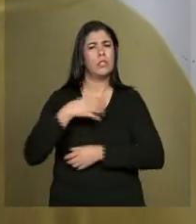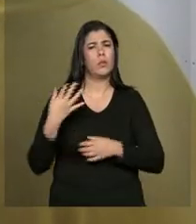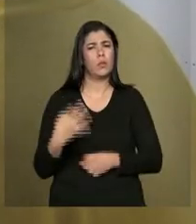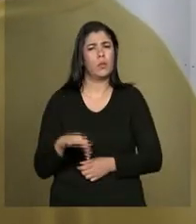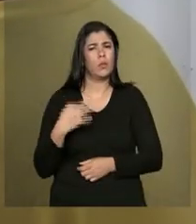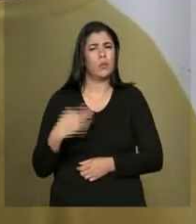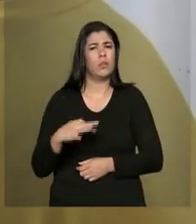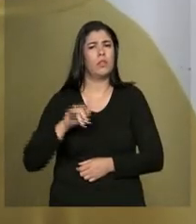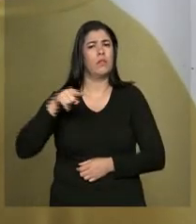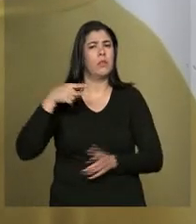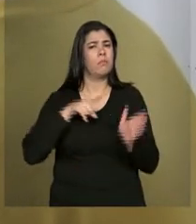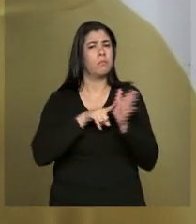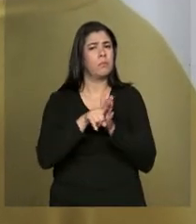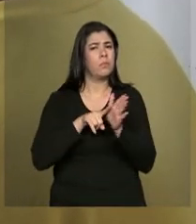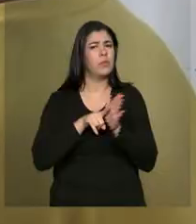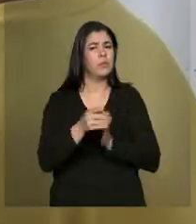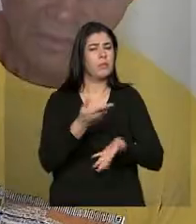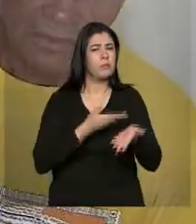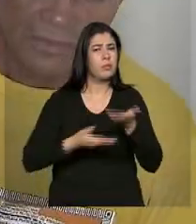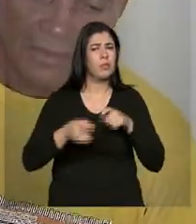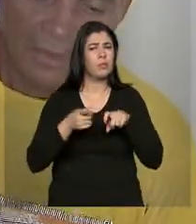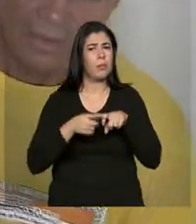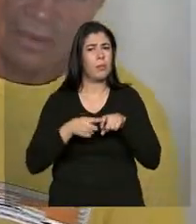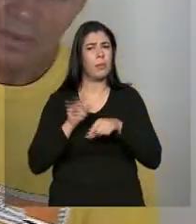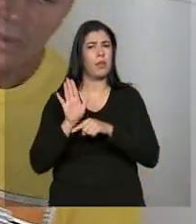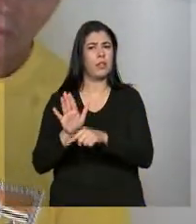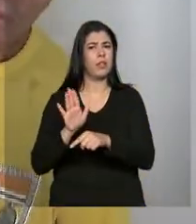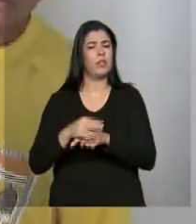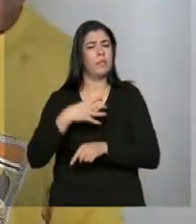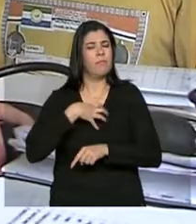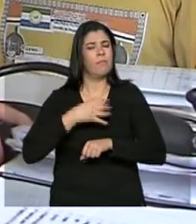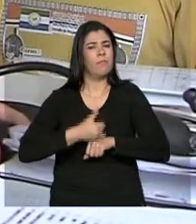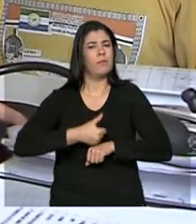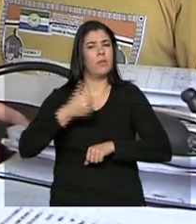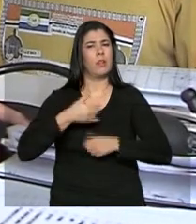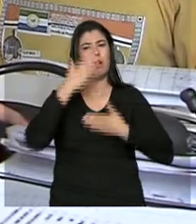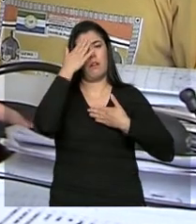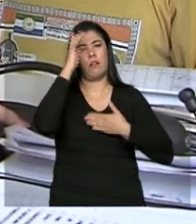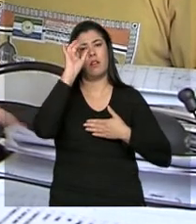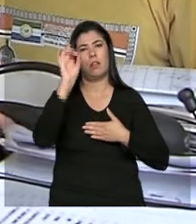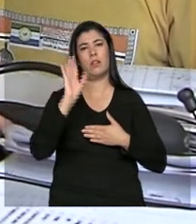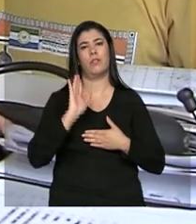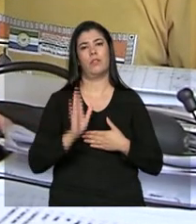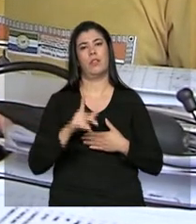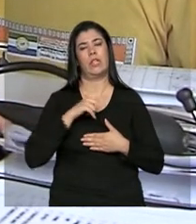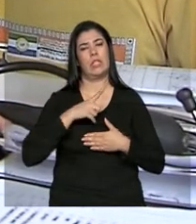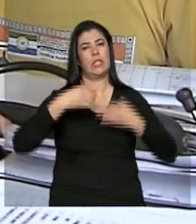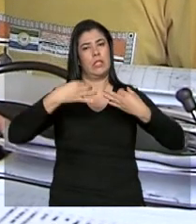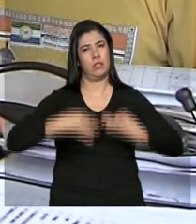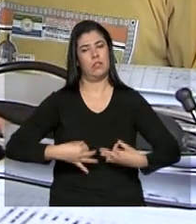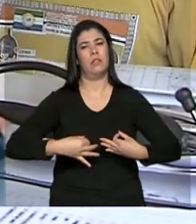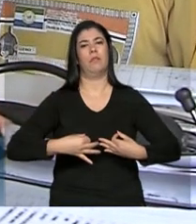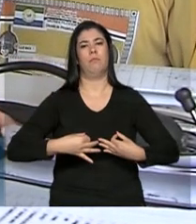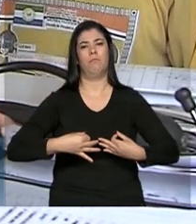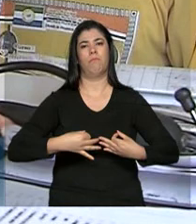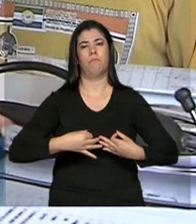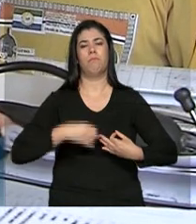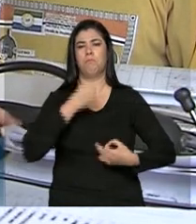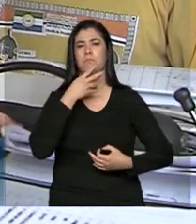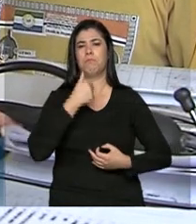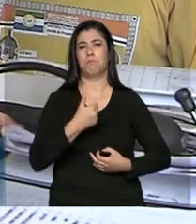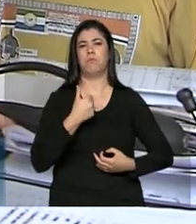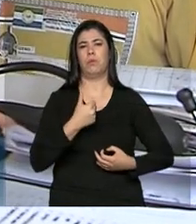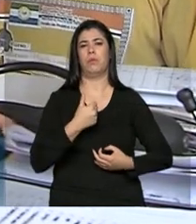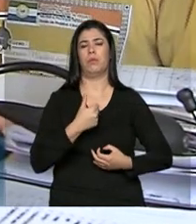Depois de consultas com a médica Maribel, começa a se sentir melhor. Graças a Deus está dando certo. Está